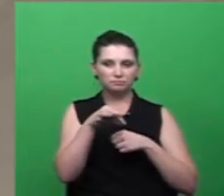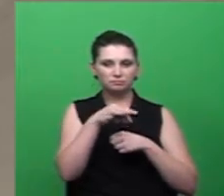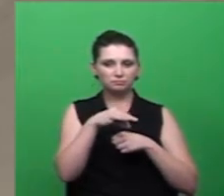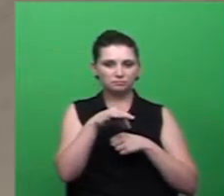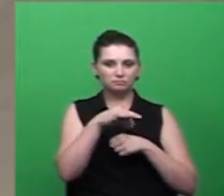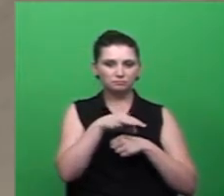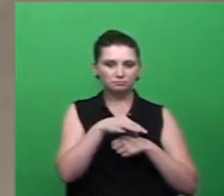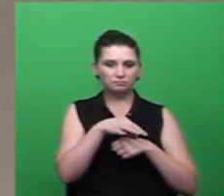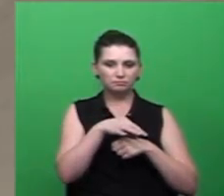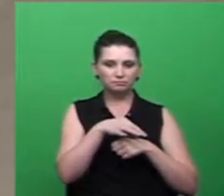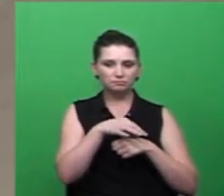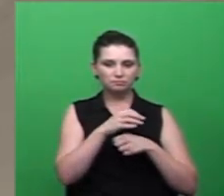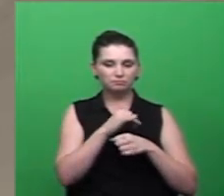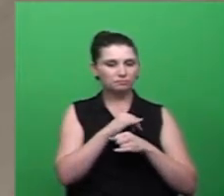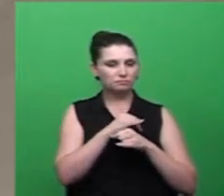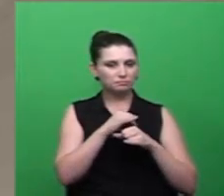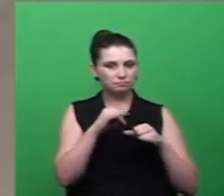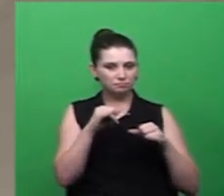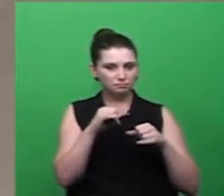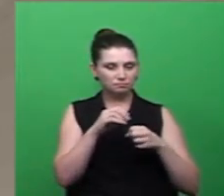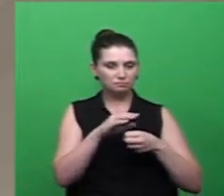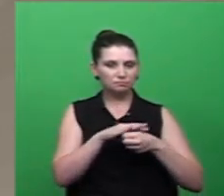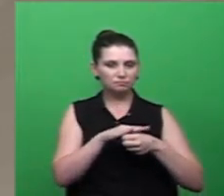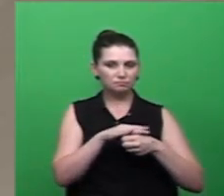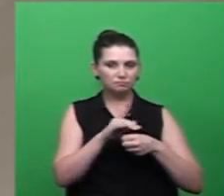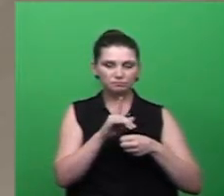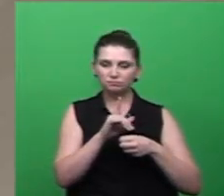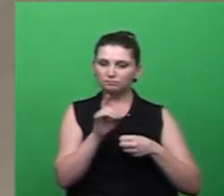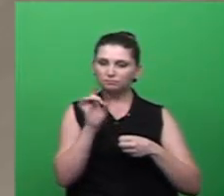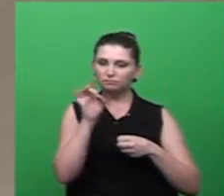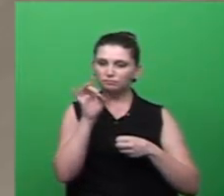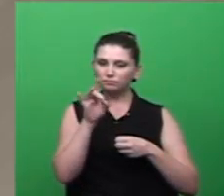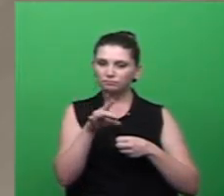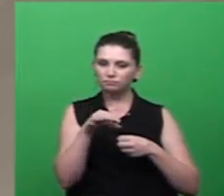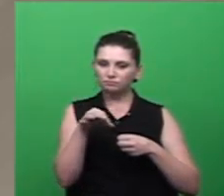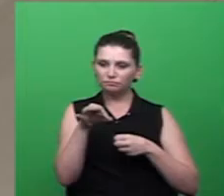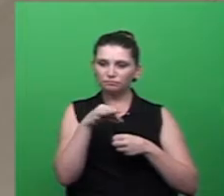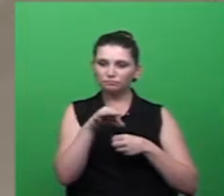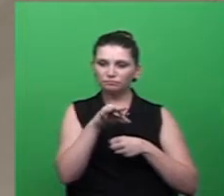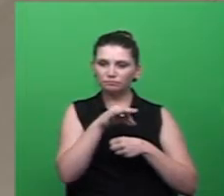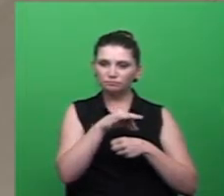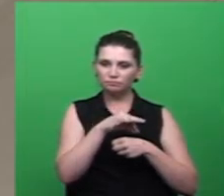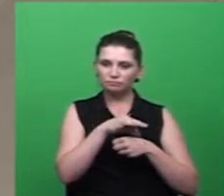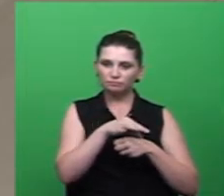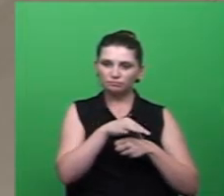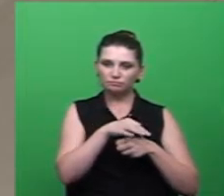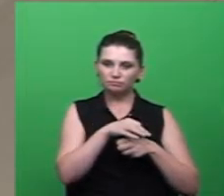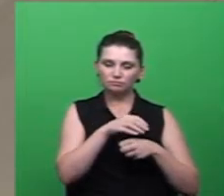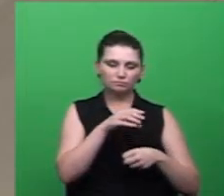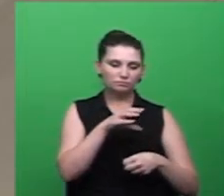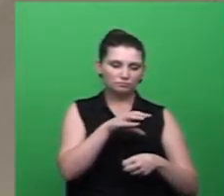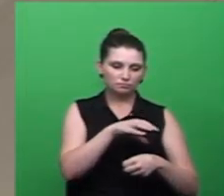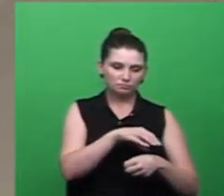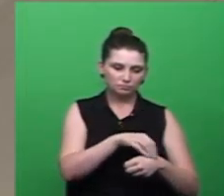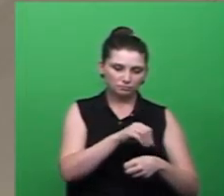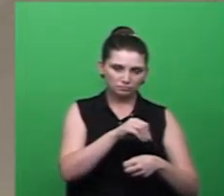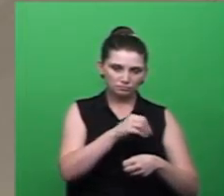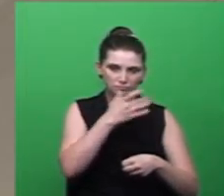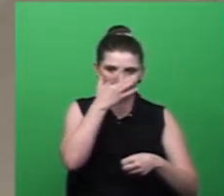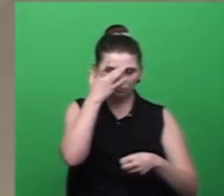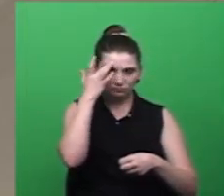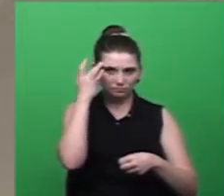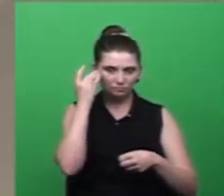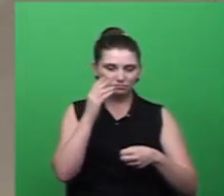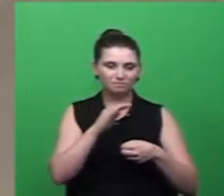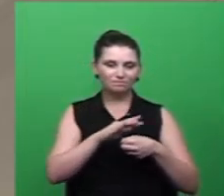ele não transmite a doença. Somente o mosquito que pica alguém infectado, incontaminado, na